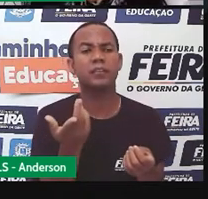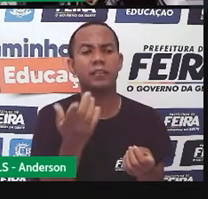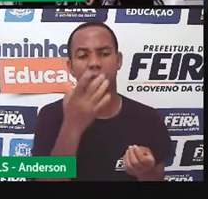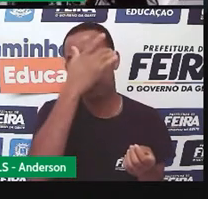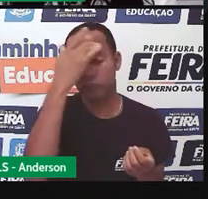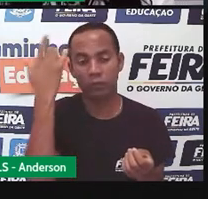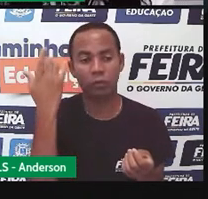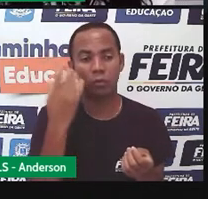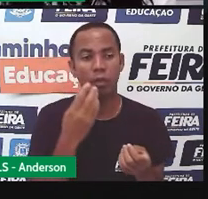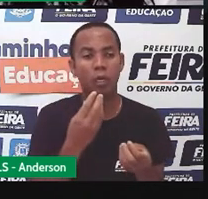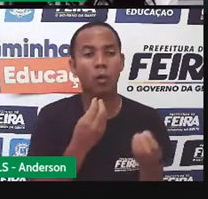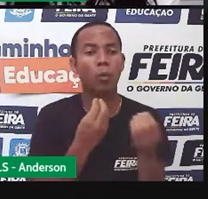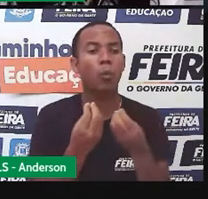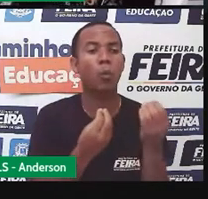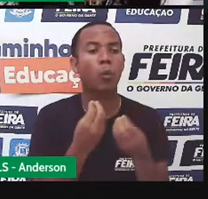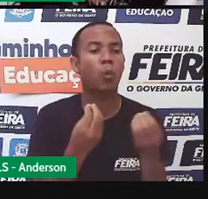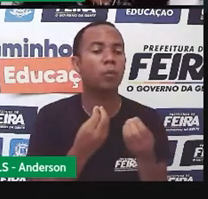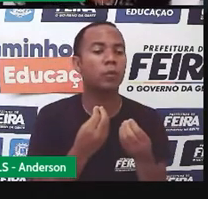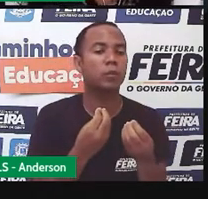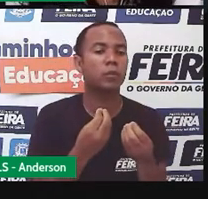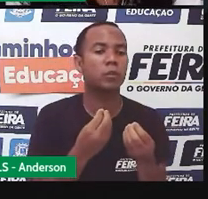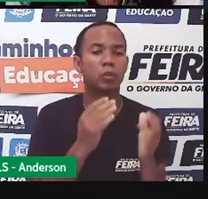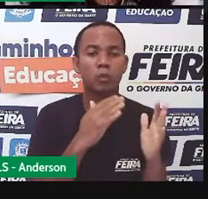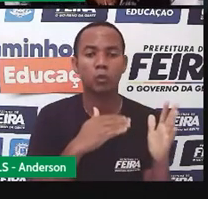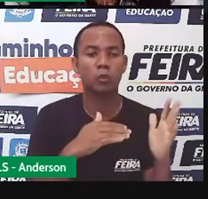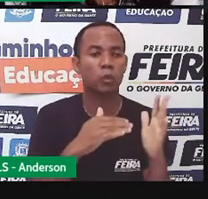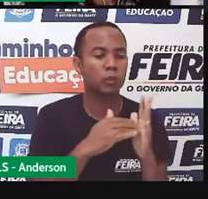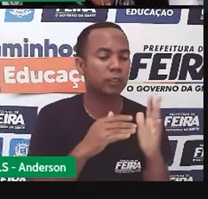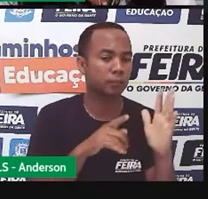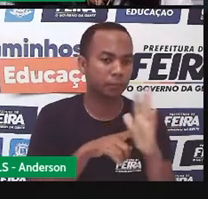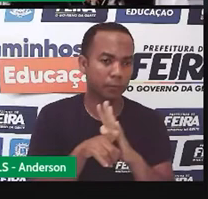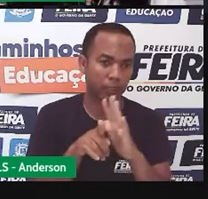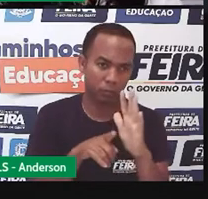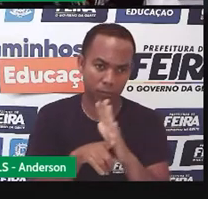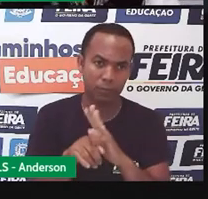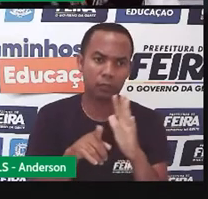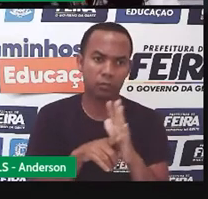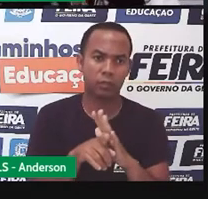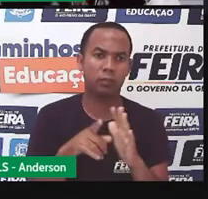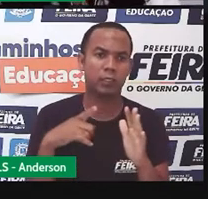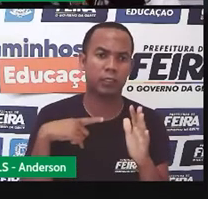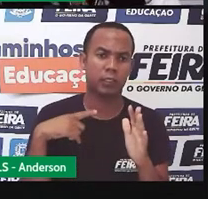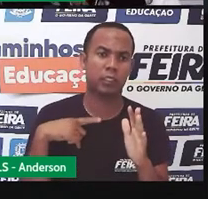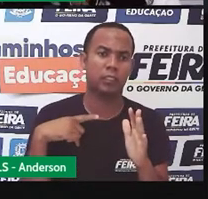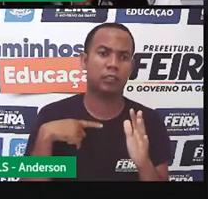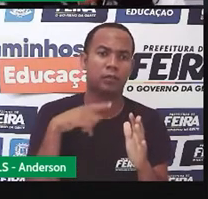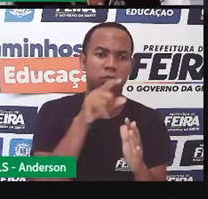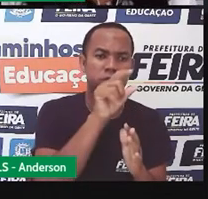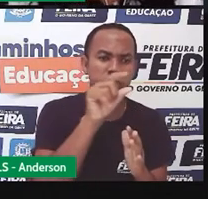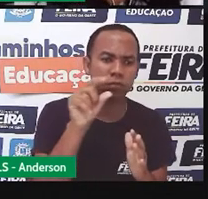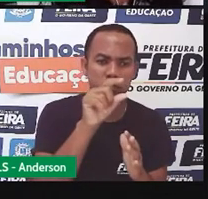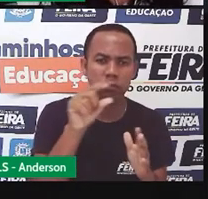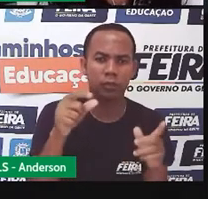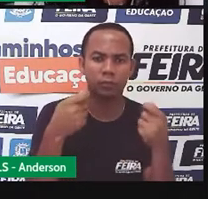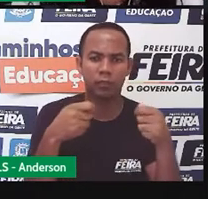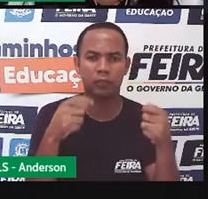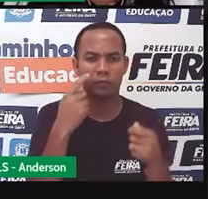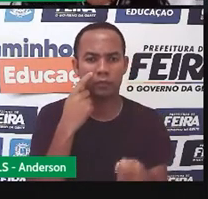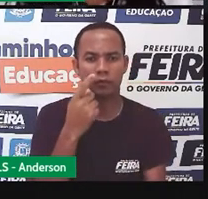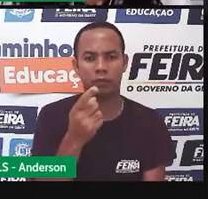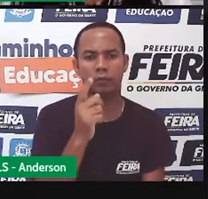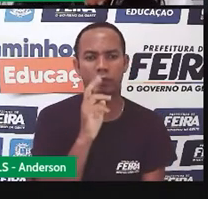Quando abandonaram? Todas essas perguntas que a Lidy precisa estão